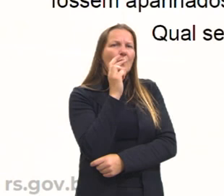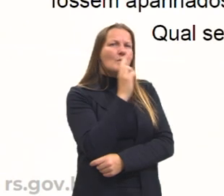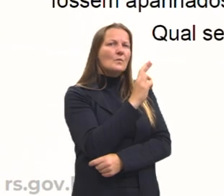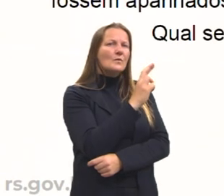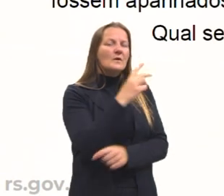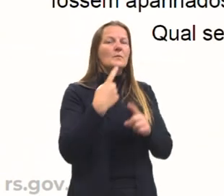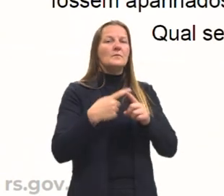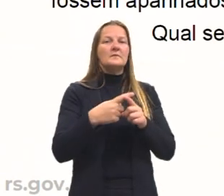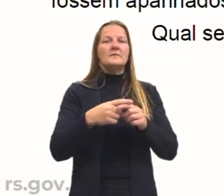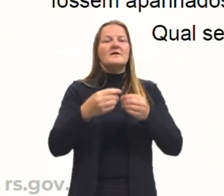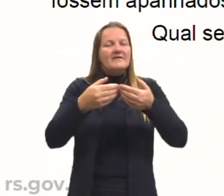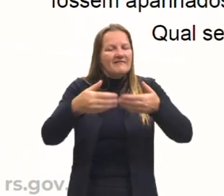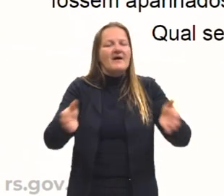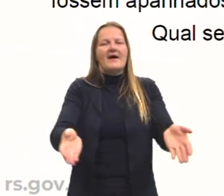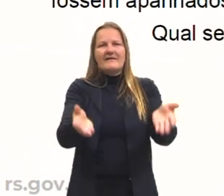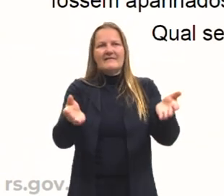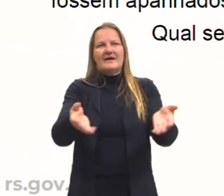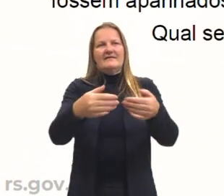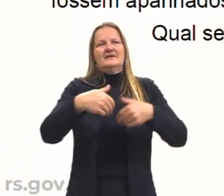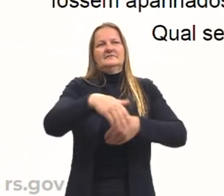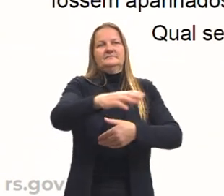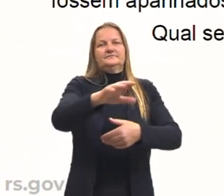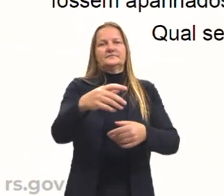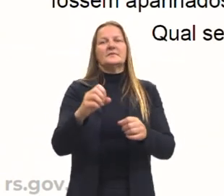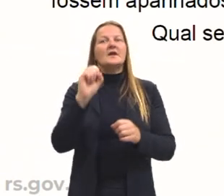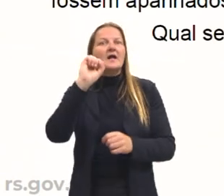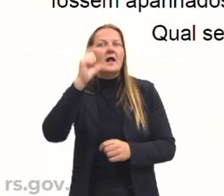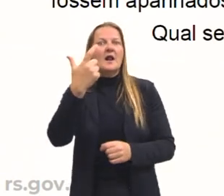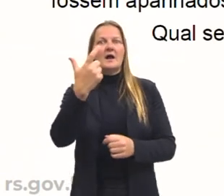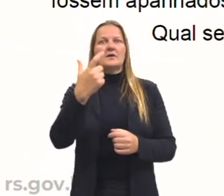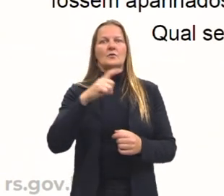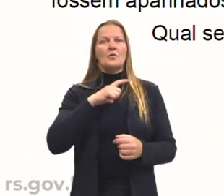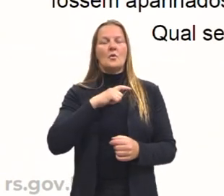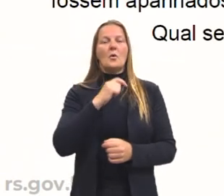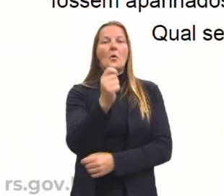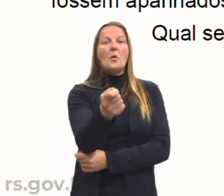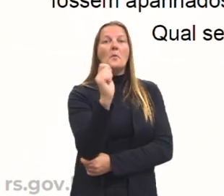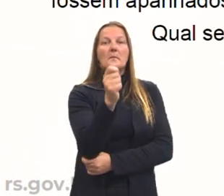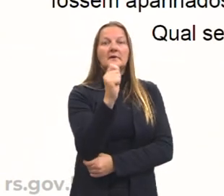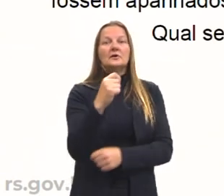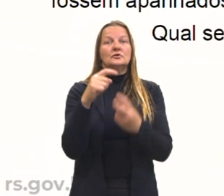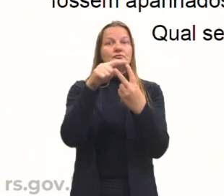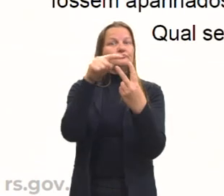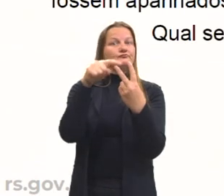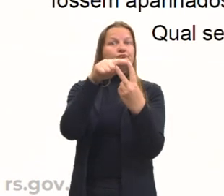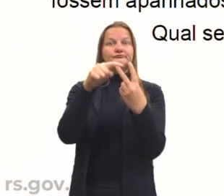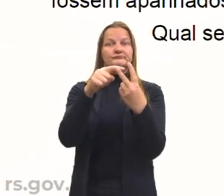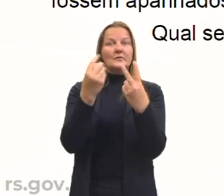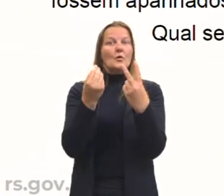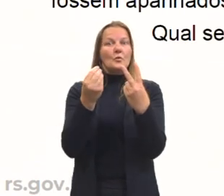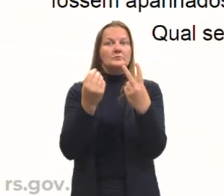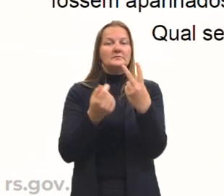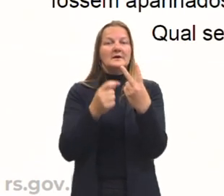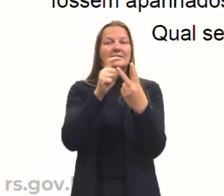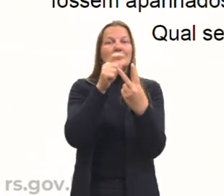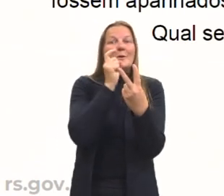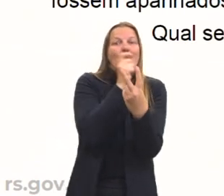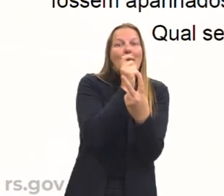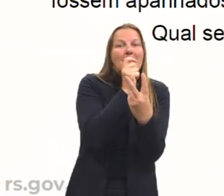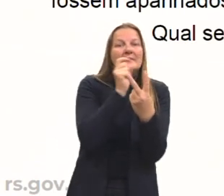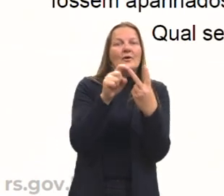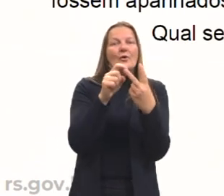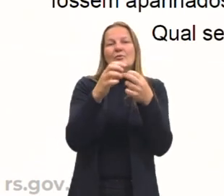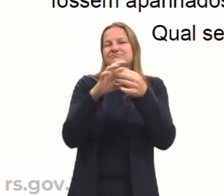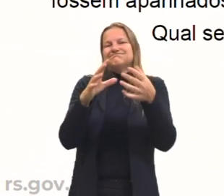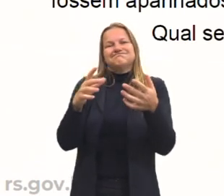permissão de passagem. Ora, é claro que os pescadores tinham apenas duas alternativas, mentir ou